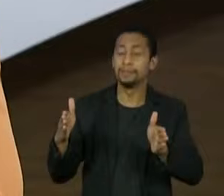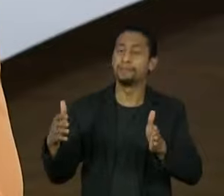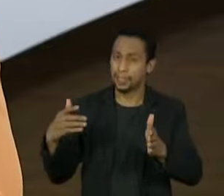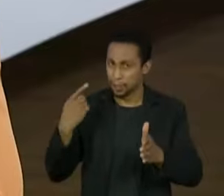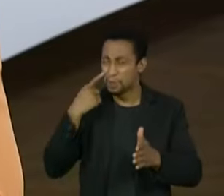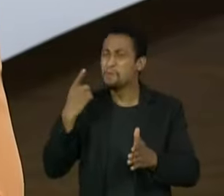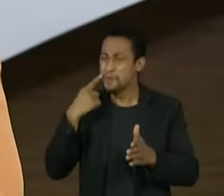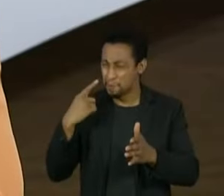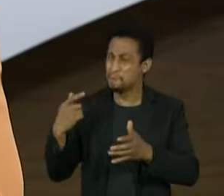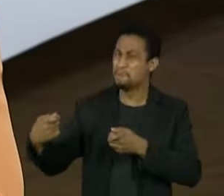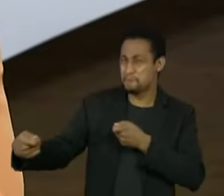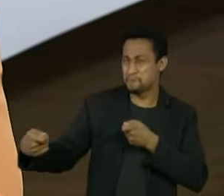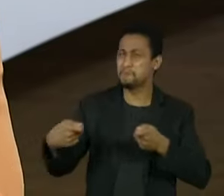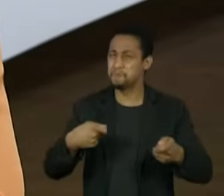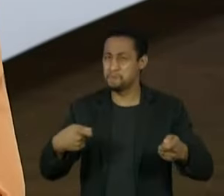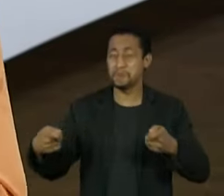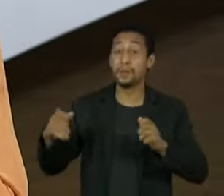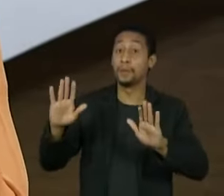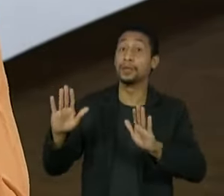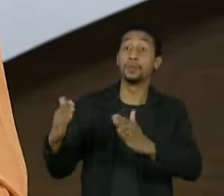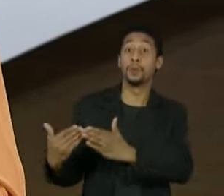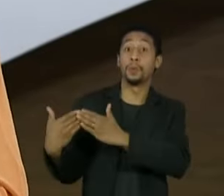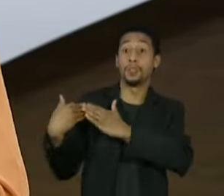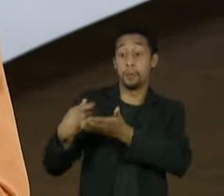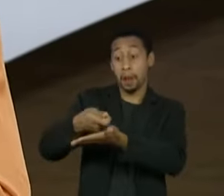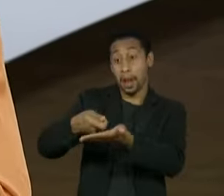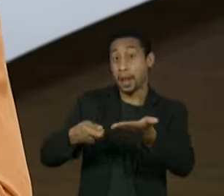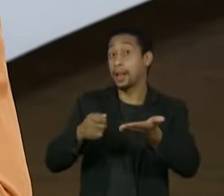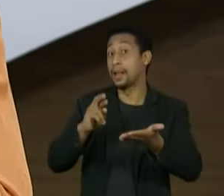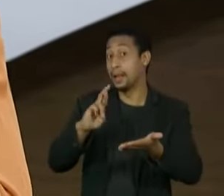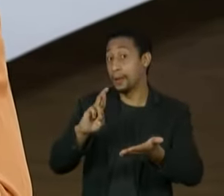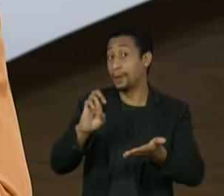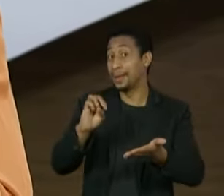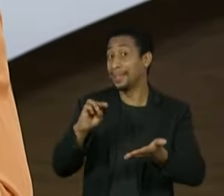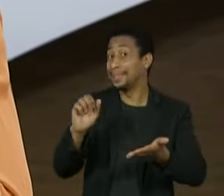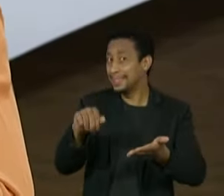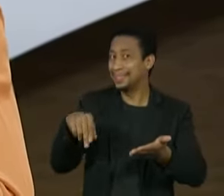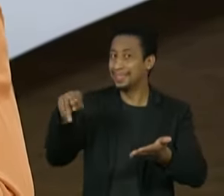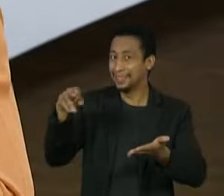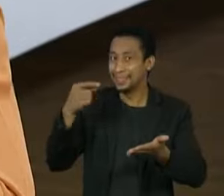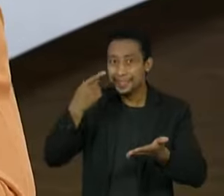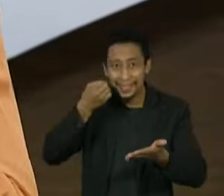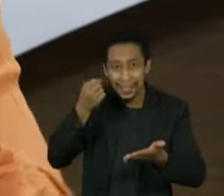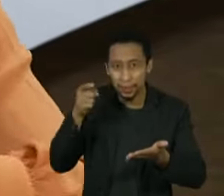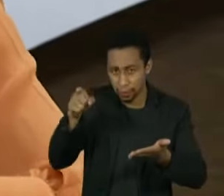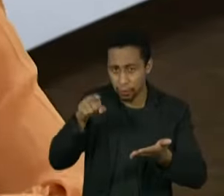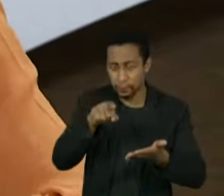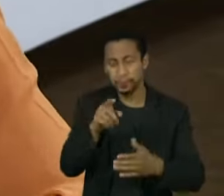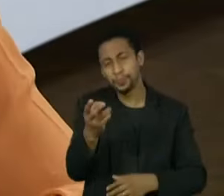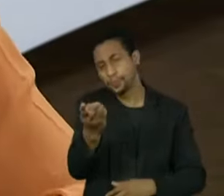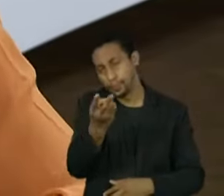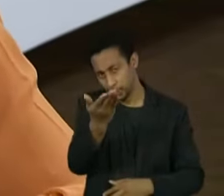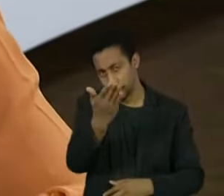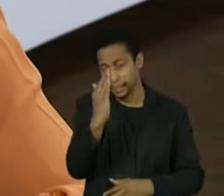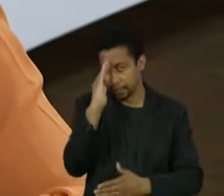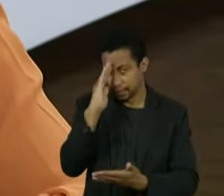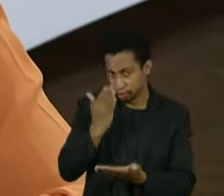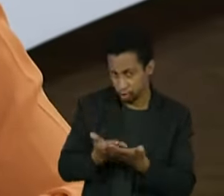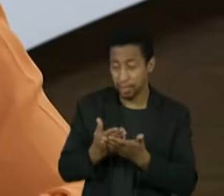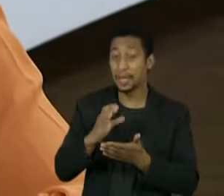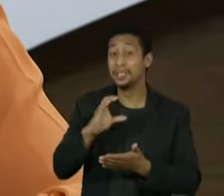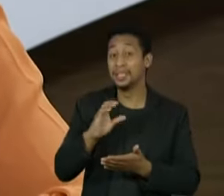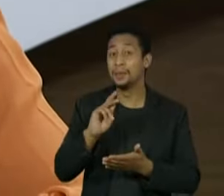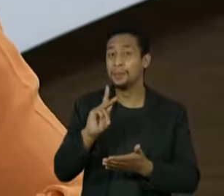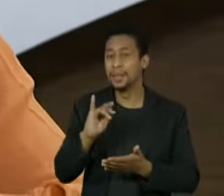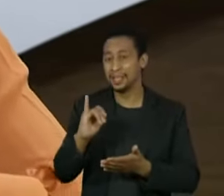o relator Renan Calheiros. Eu queria perguntar para o senhor, se o senhor acredita que a CPI se perdeu em algum momento, o